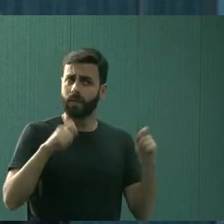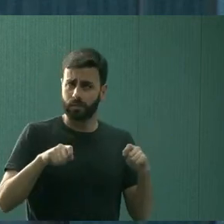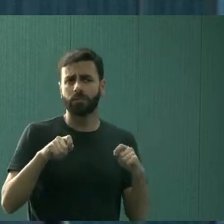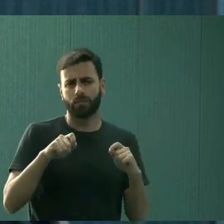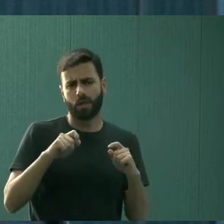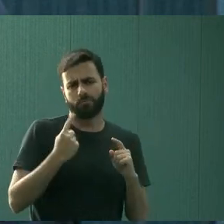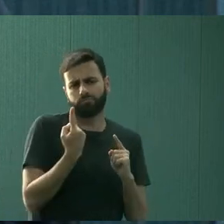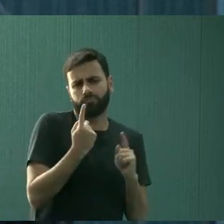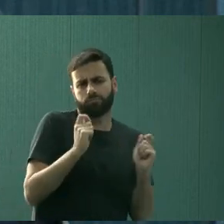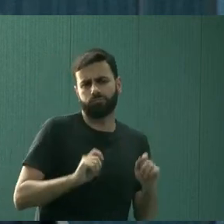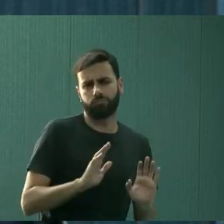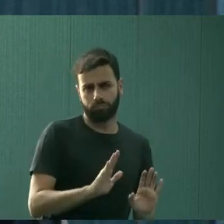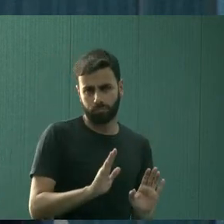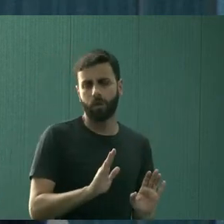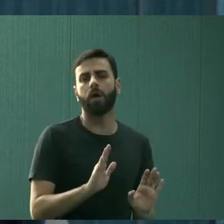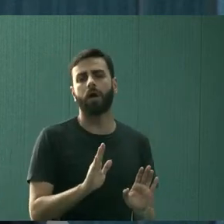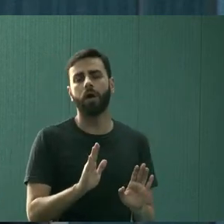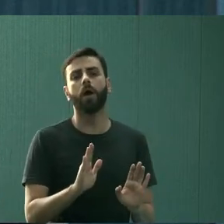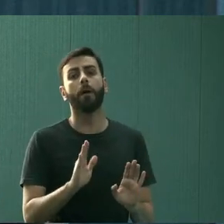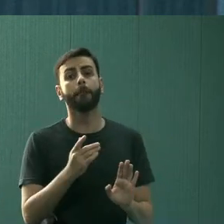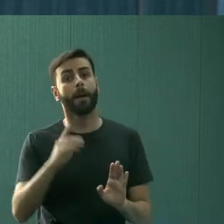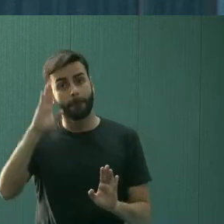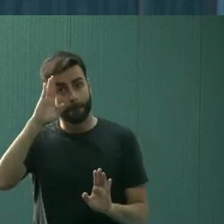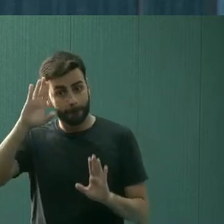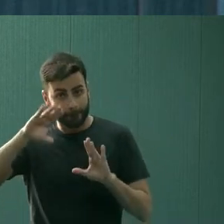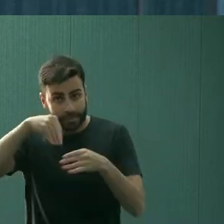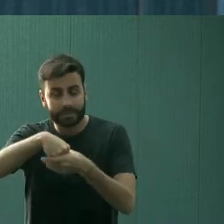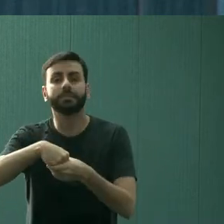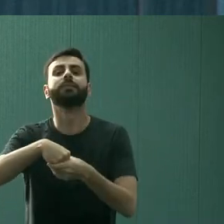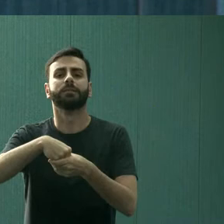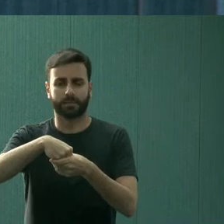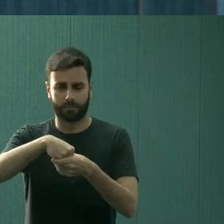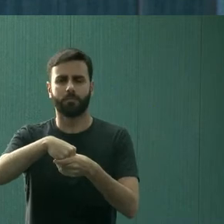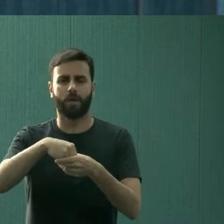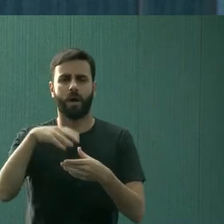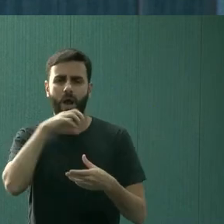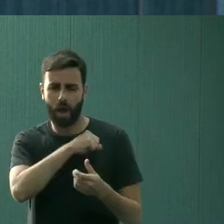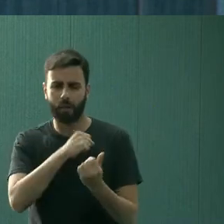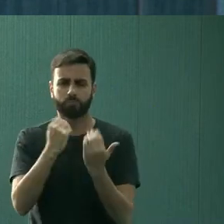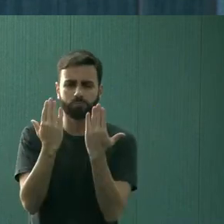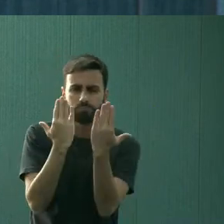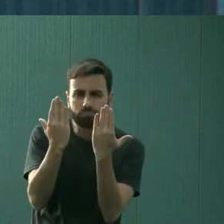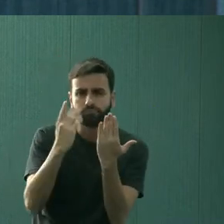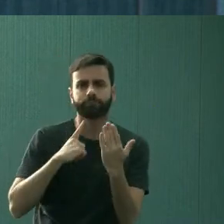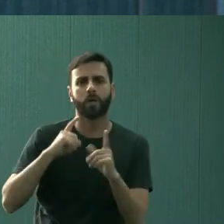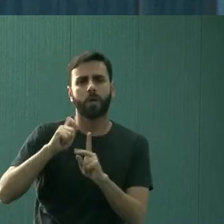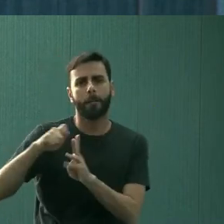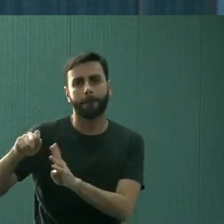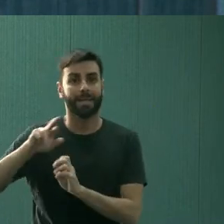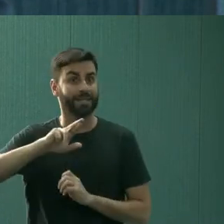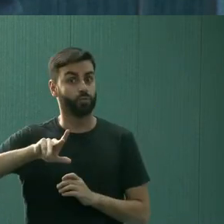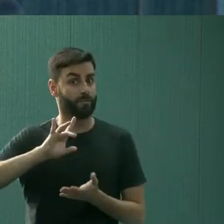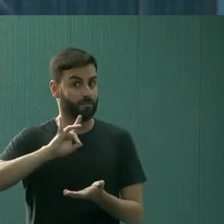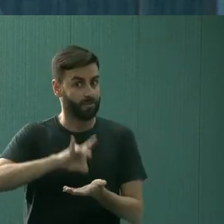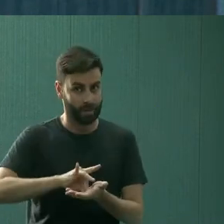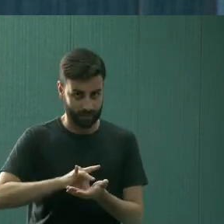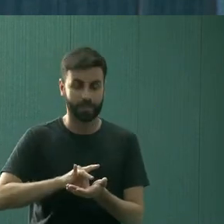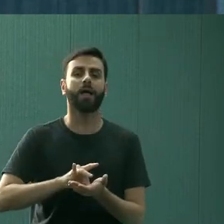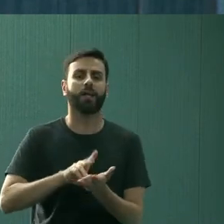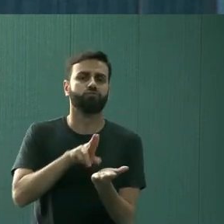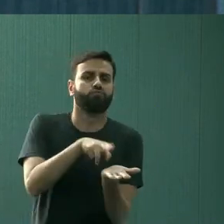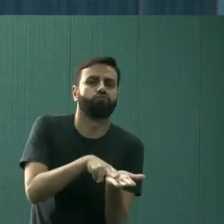possibilidades, tendo em vista especialmente a psicoterapia breve, que é uma psicoterapia de alguns meses, não é psicoterapia